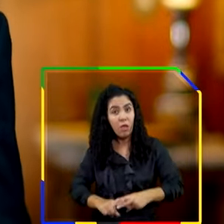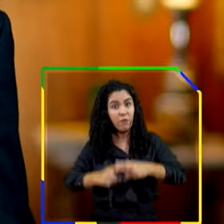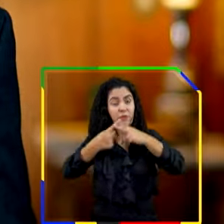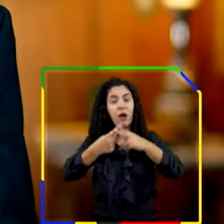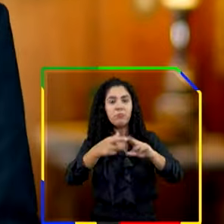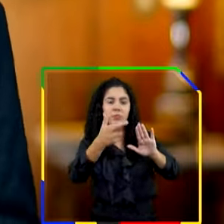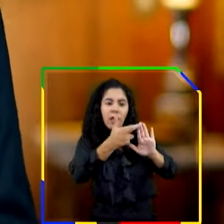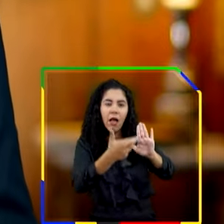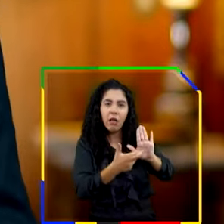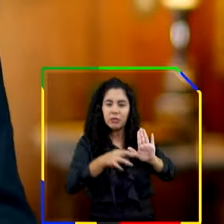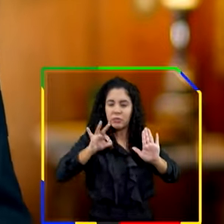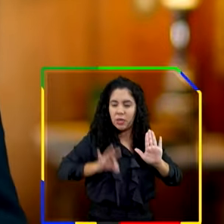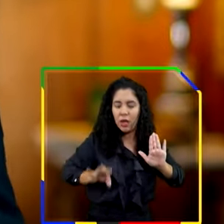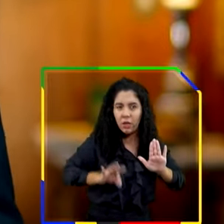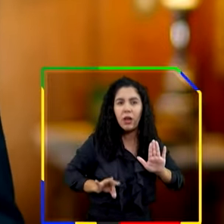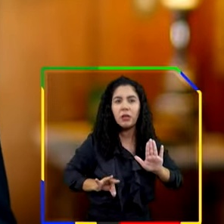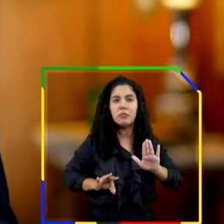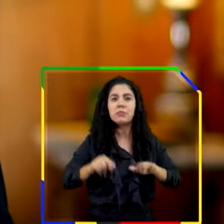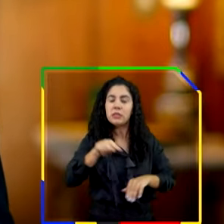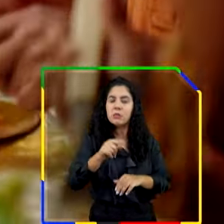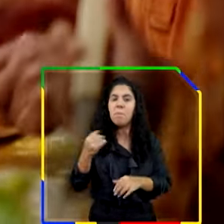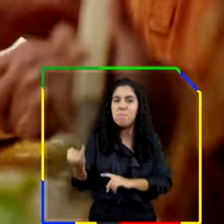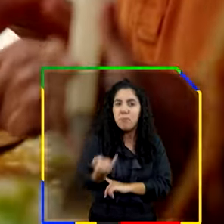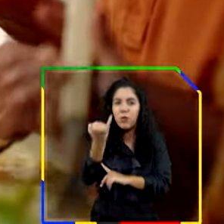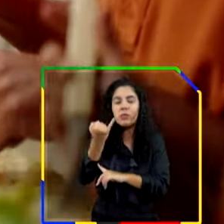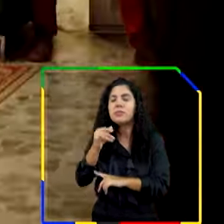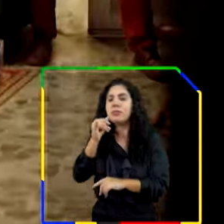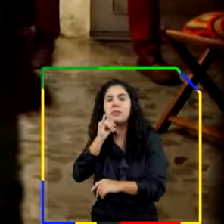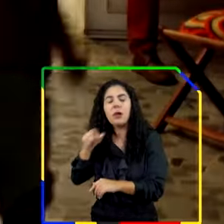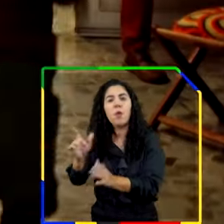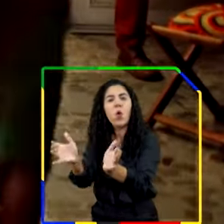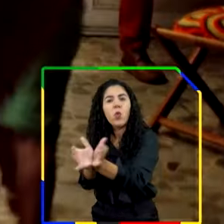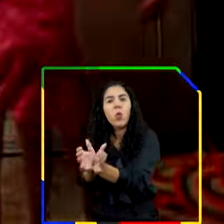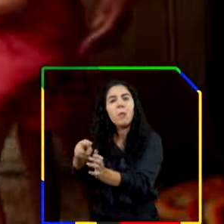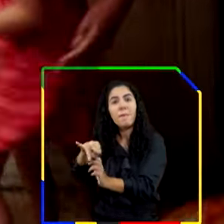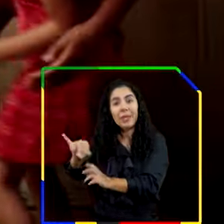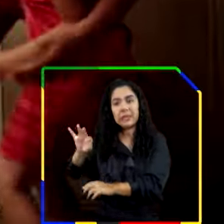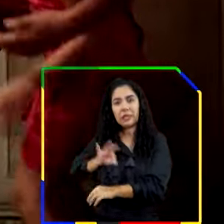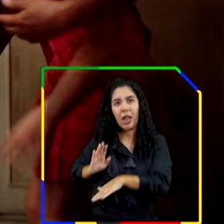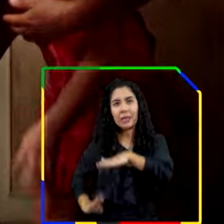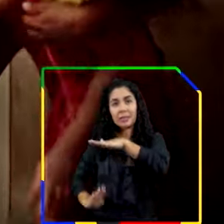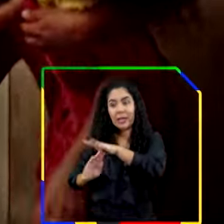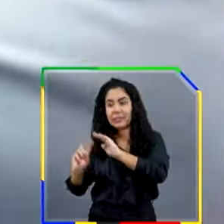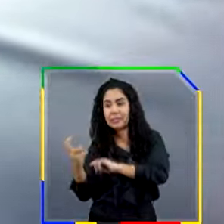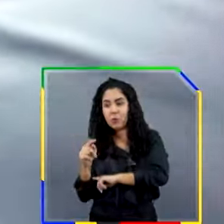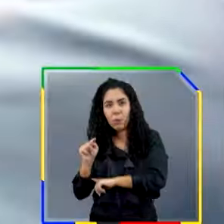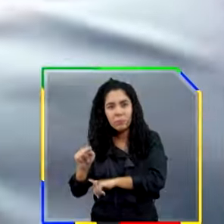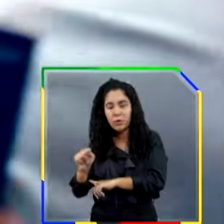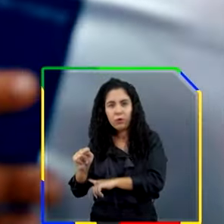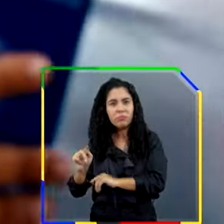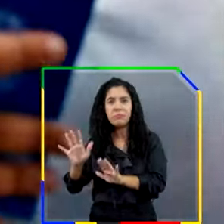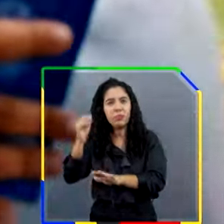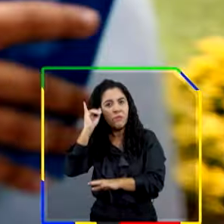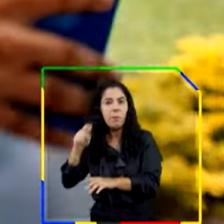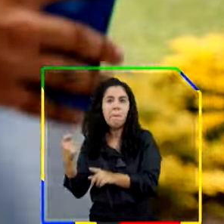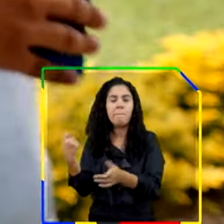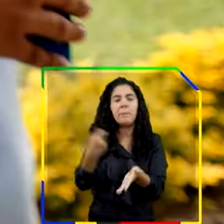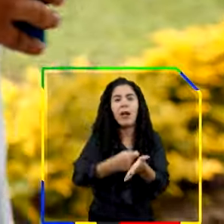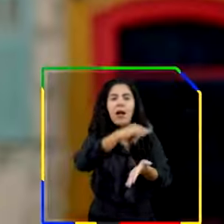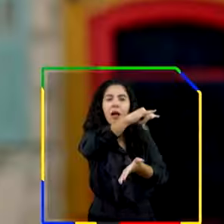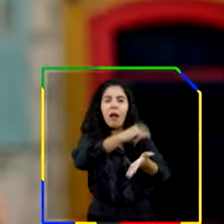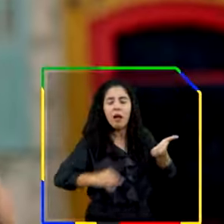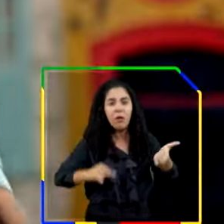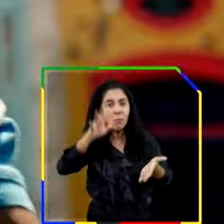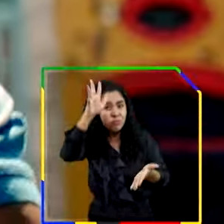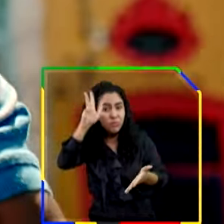da renda, uma parte importante da classe média, que ganha até 5 mil reais por mês, não pagará mais imposto de renda.